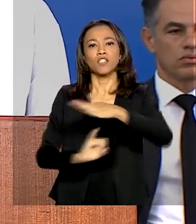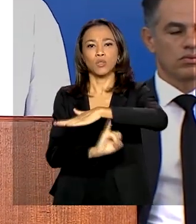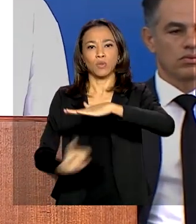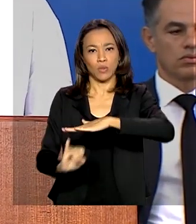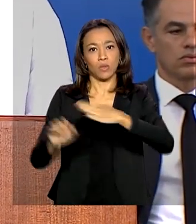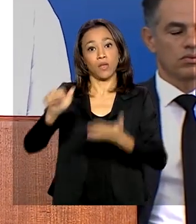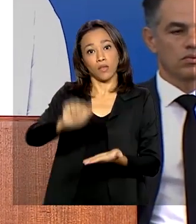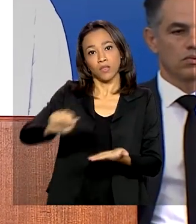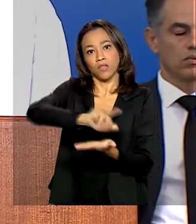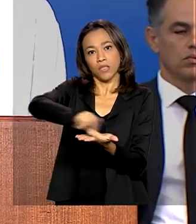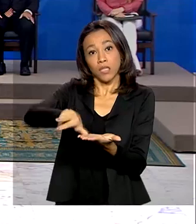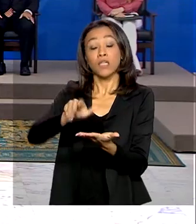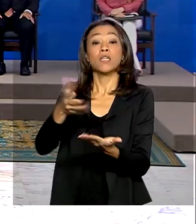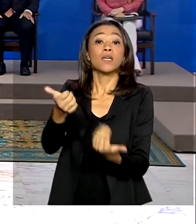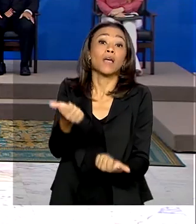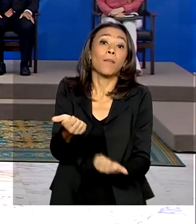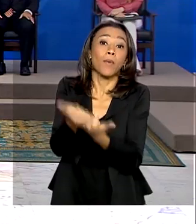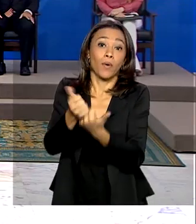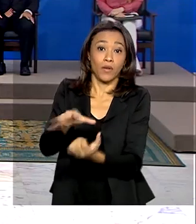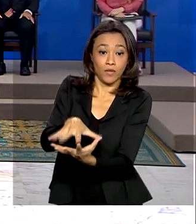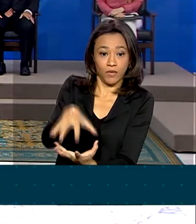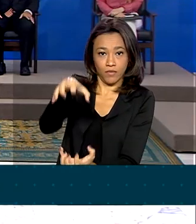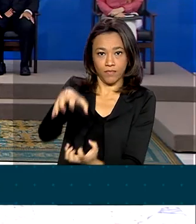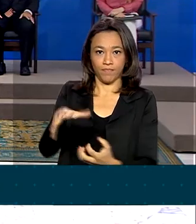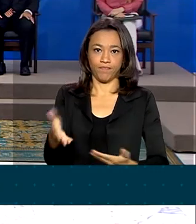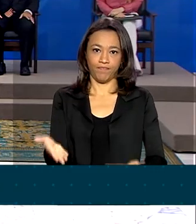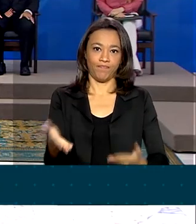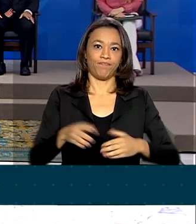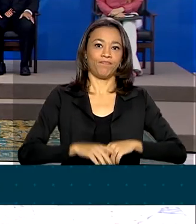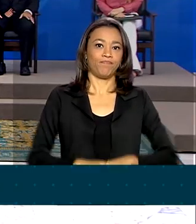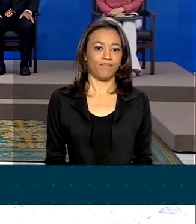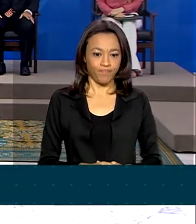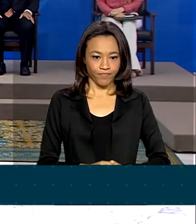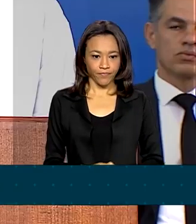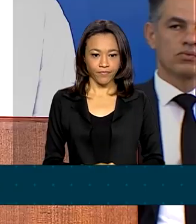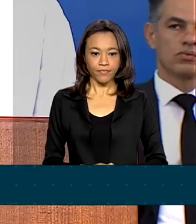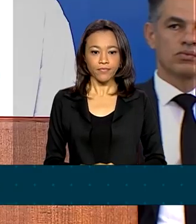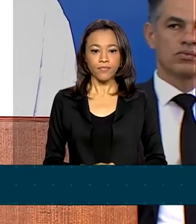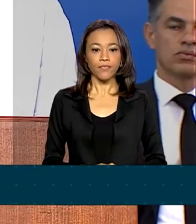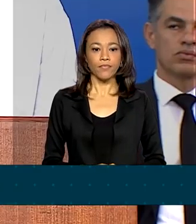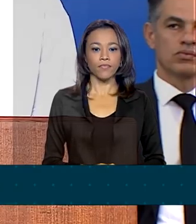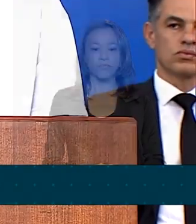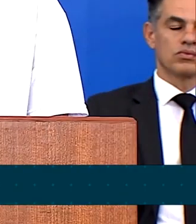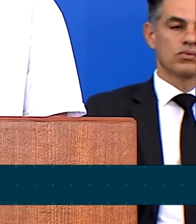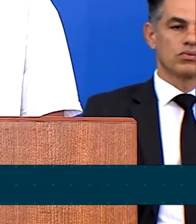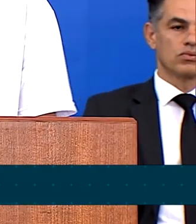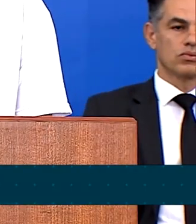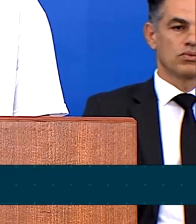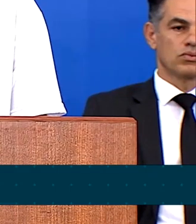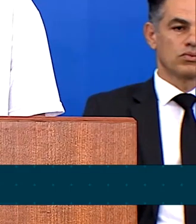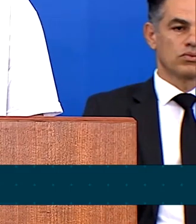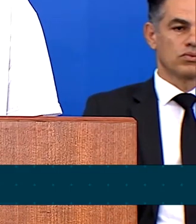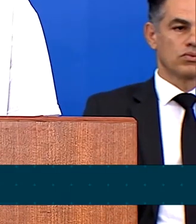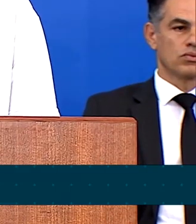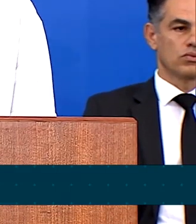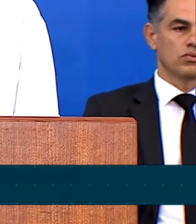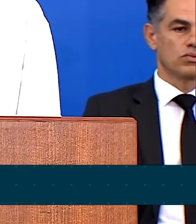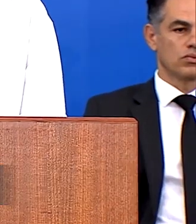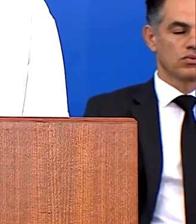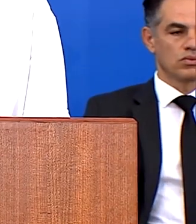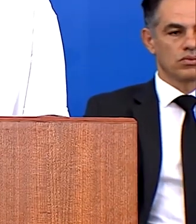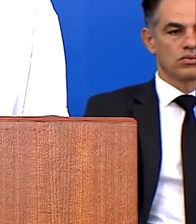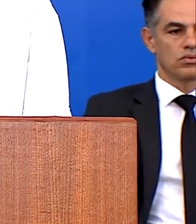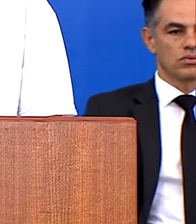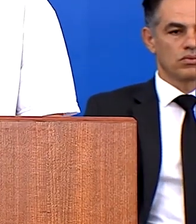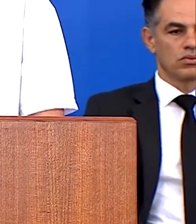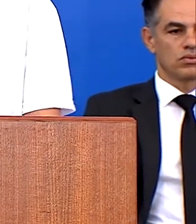que cuidam de idosos. Vamos unir a nação em prol dos mais frágeis e vulneráveis. Nossa missão é acolher,